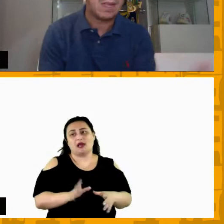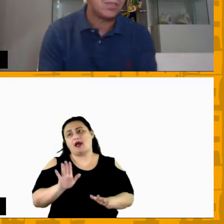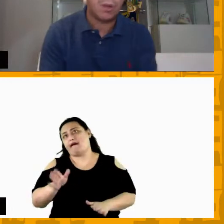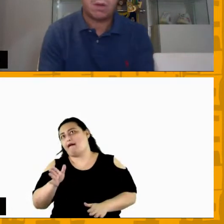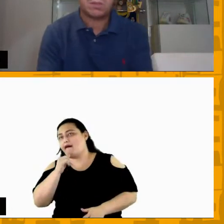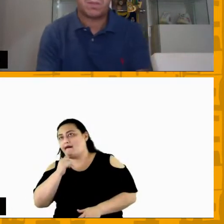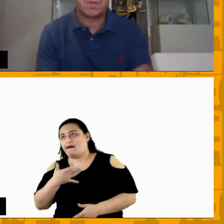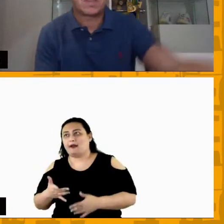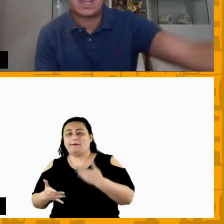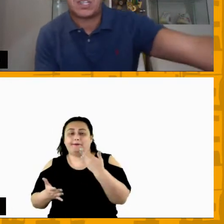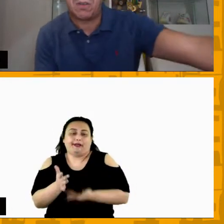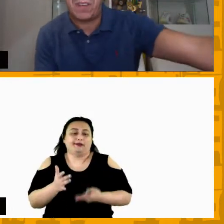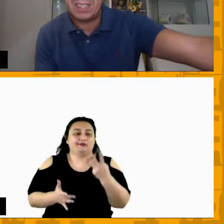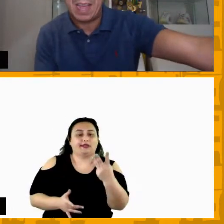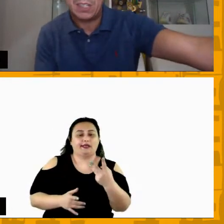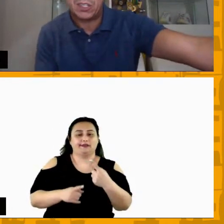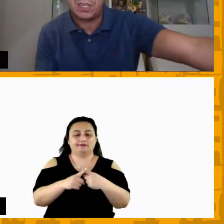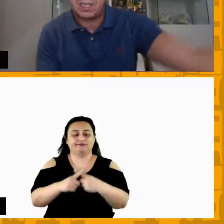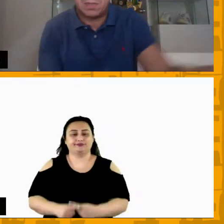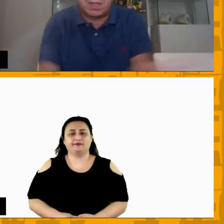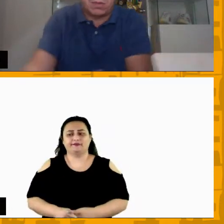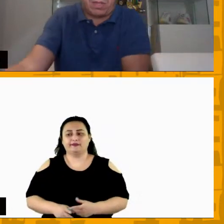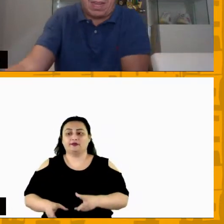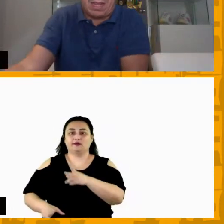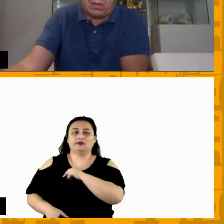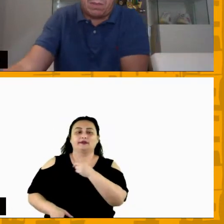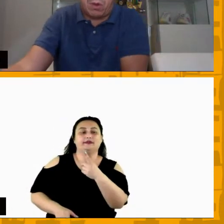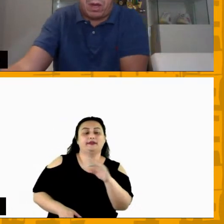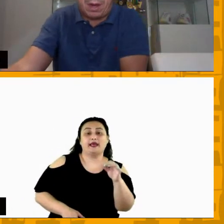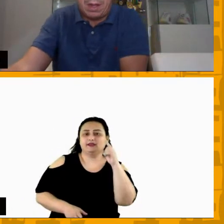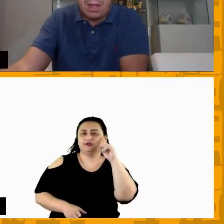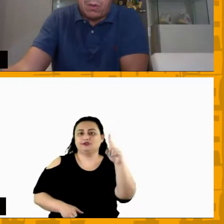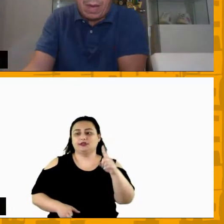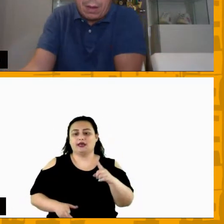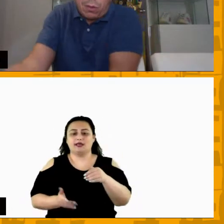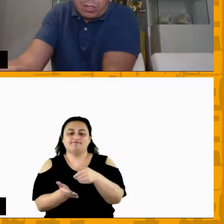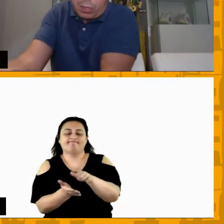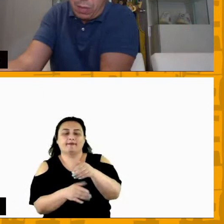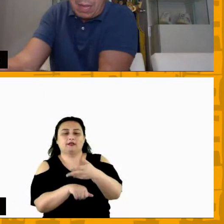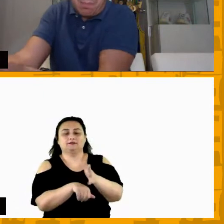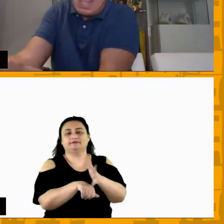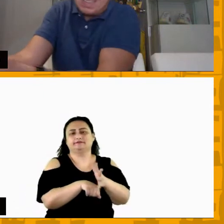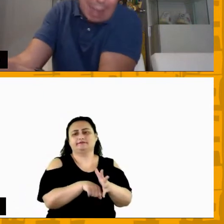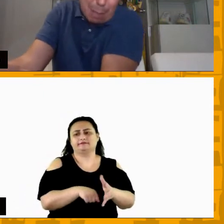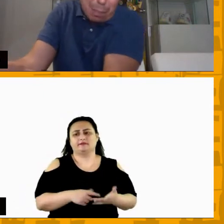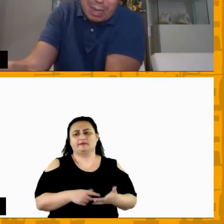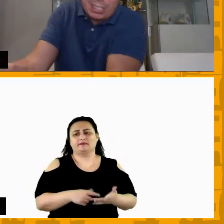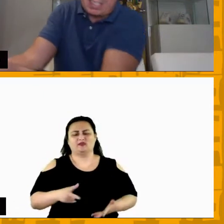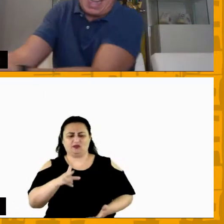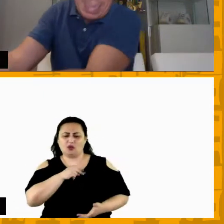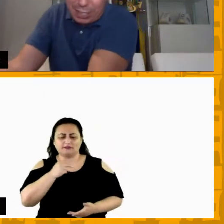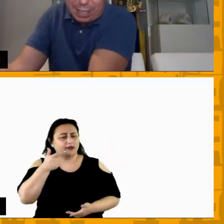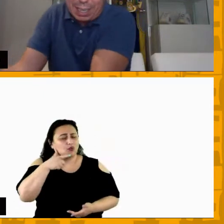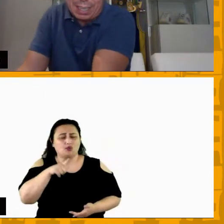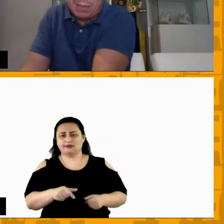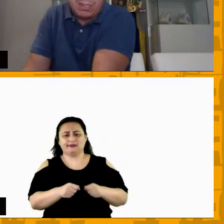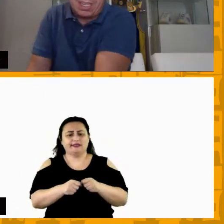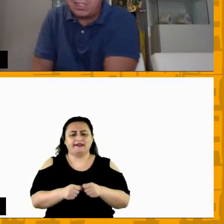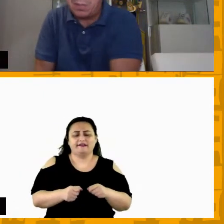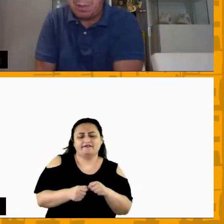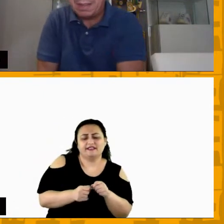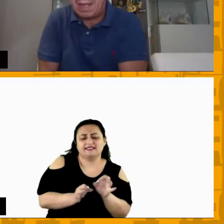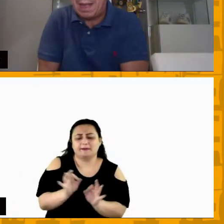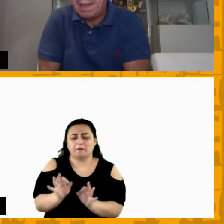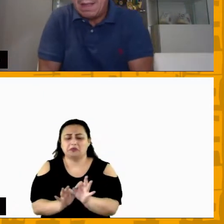3 jogos mas o cara chegou faz 10 dias eles mandam o treinador embora o cara não conseguiu nem implantar a parte tática que ele